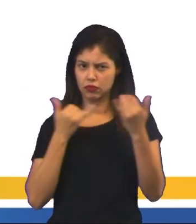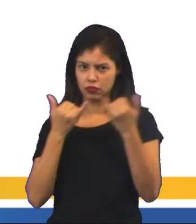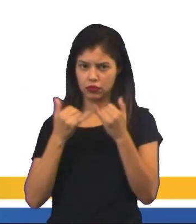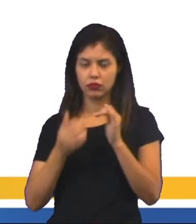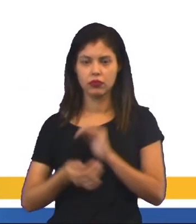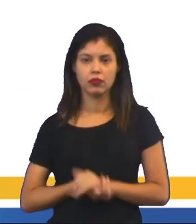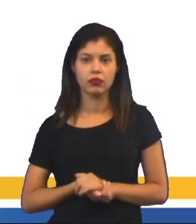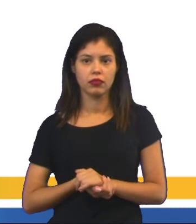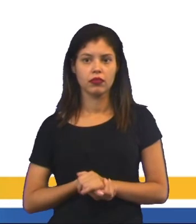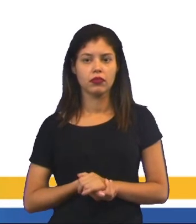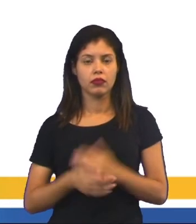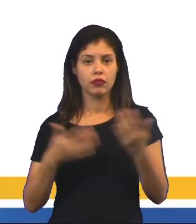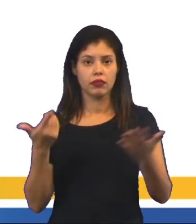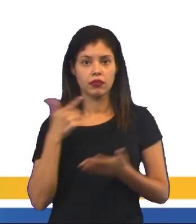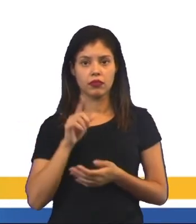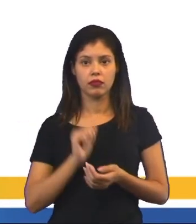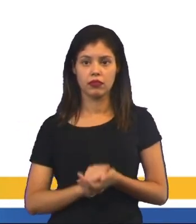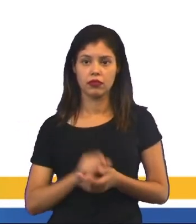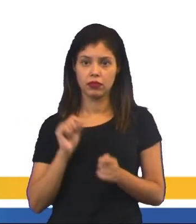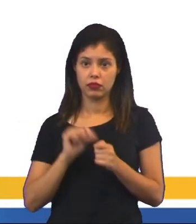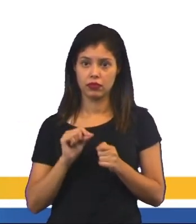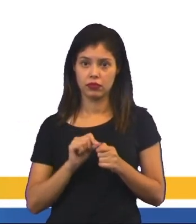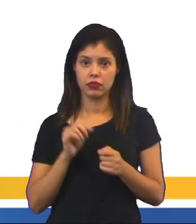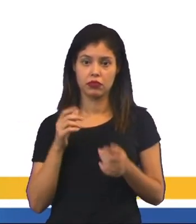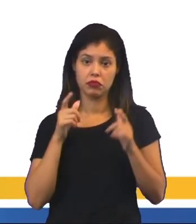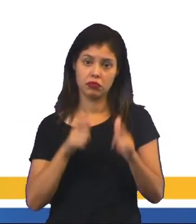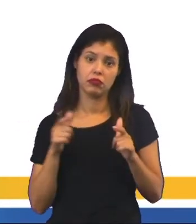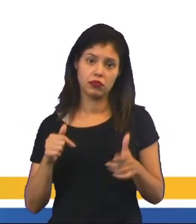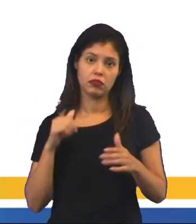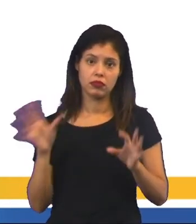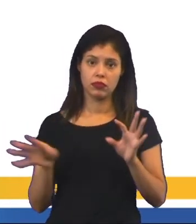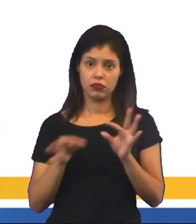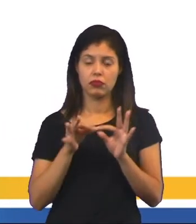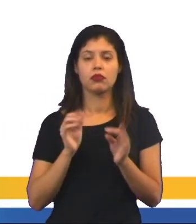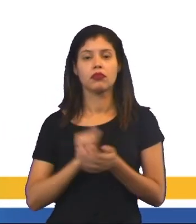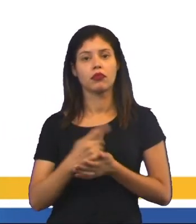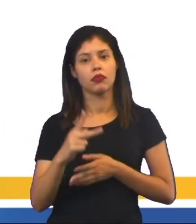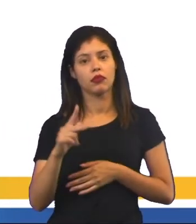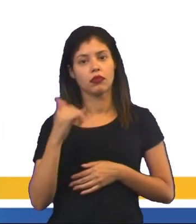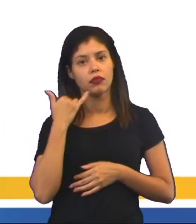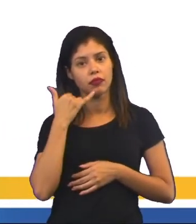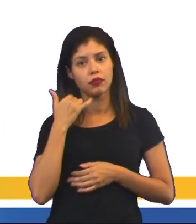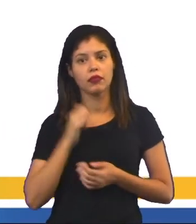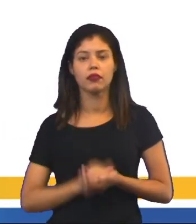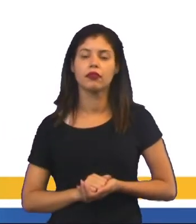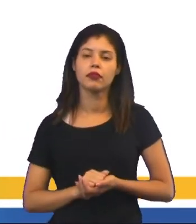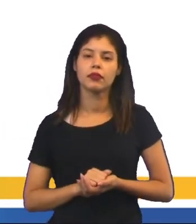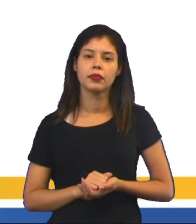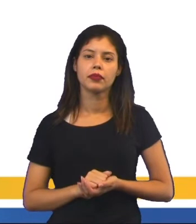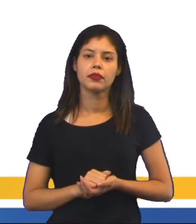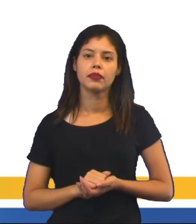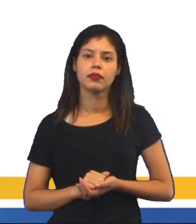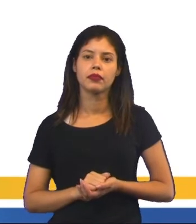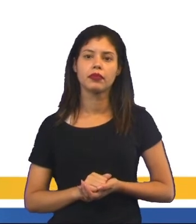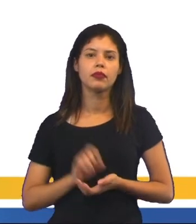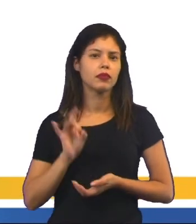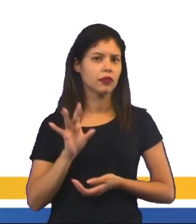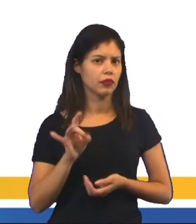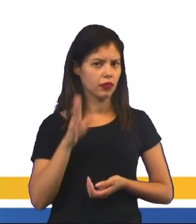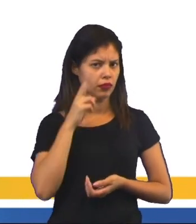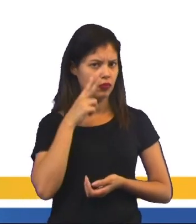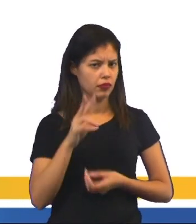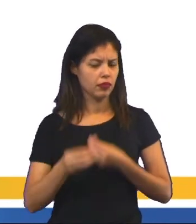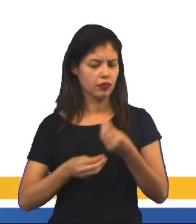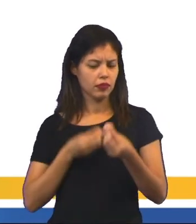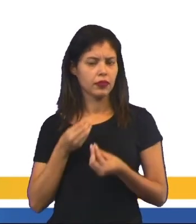informações na qual você, o celular, onde você estiver, você está conectado com a geladeira. E eu coloquei um preço só para